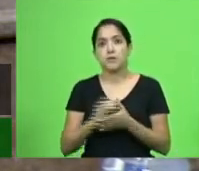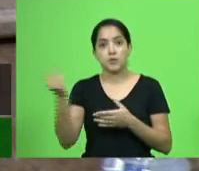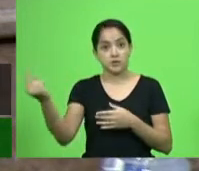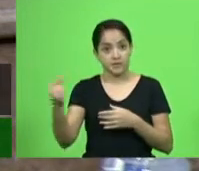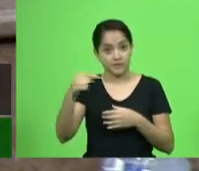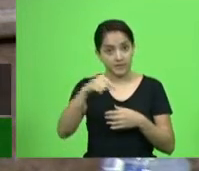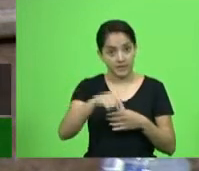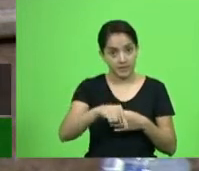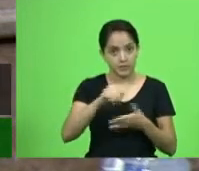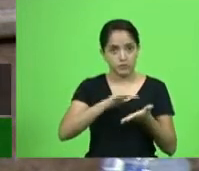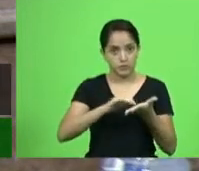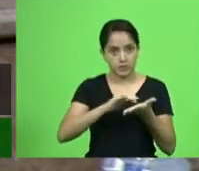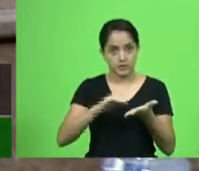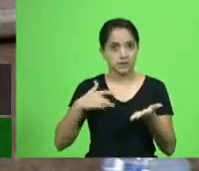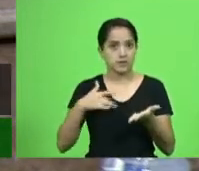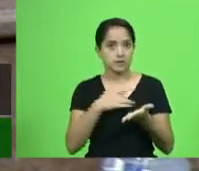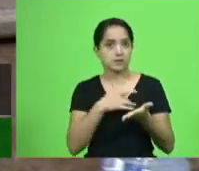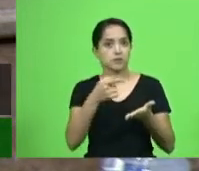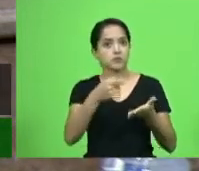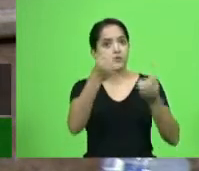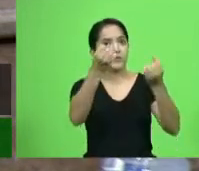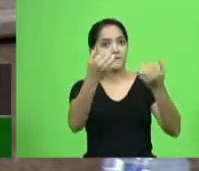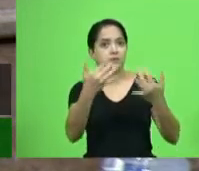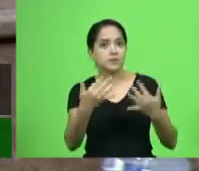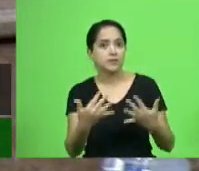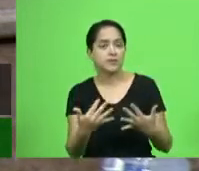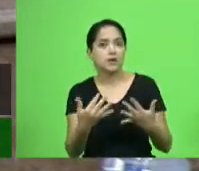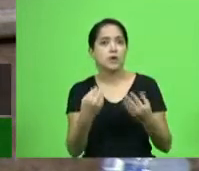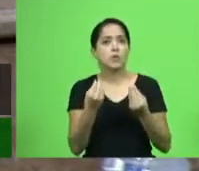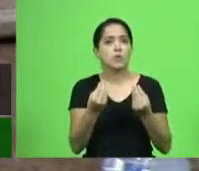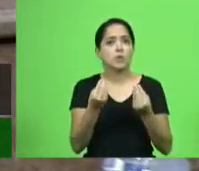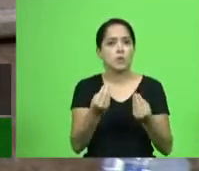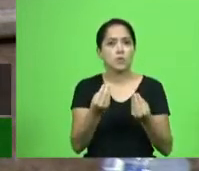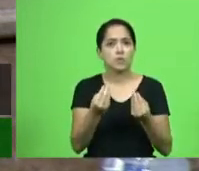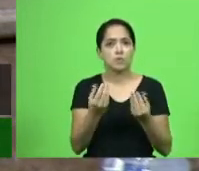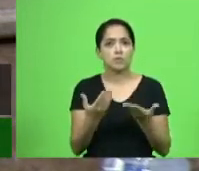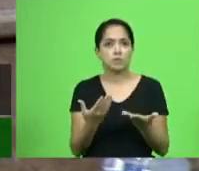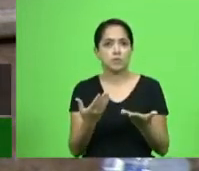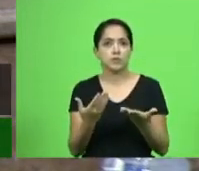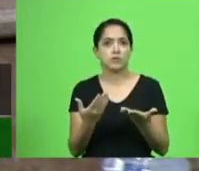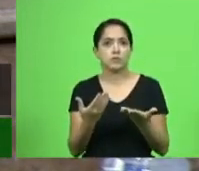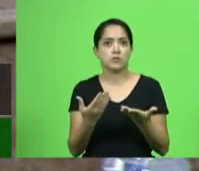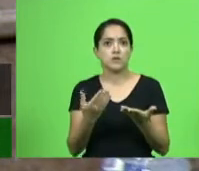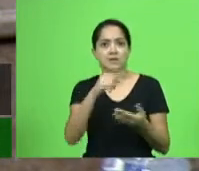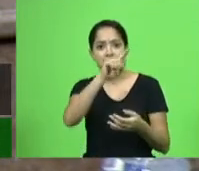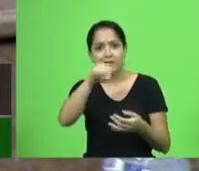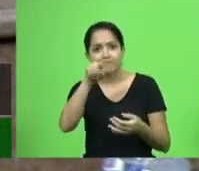secretário da Saúde e nos dar esse esclarecimento, como é que o cidadão catarinense vai ficar sem a ISAMUS.